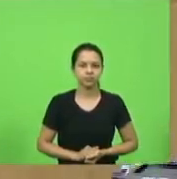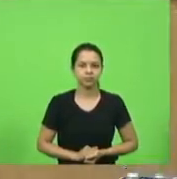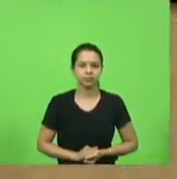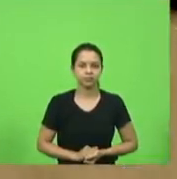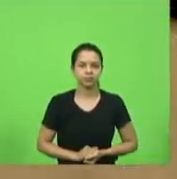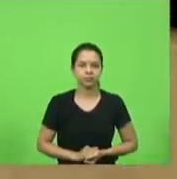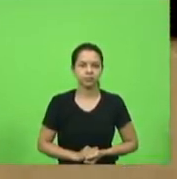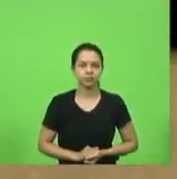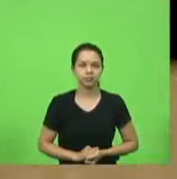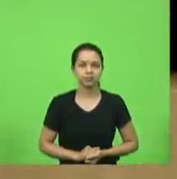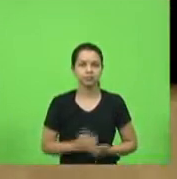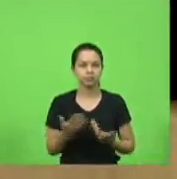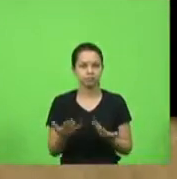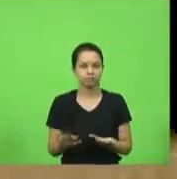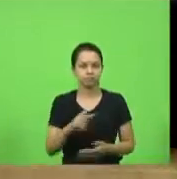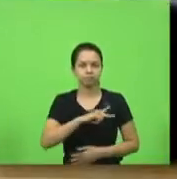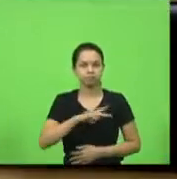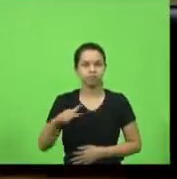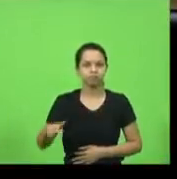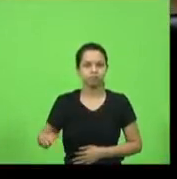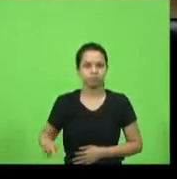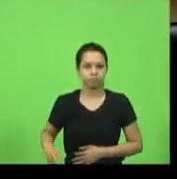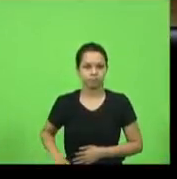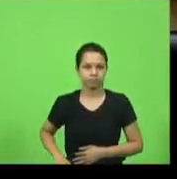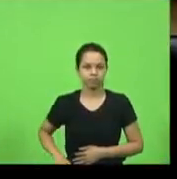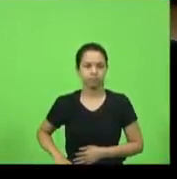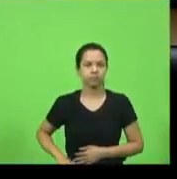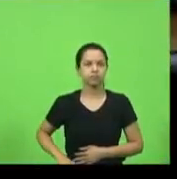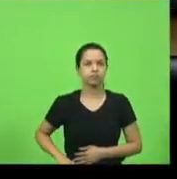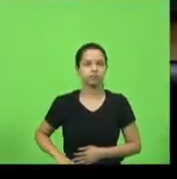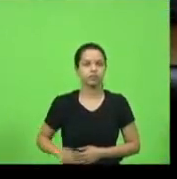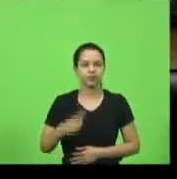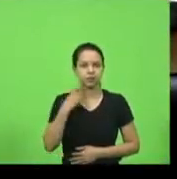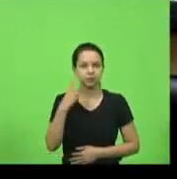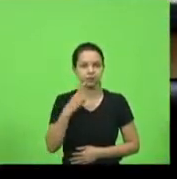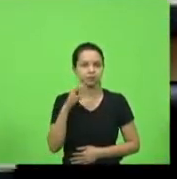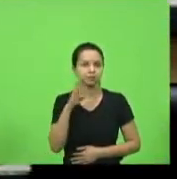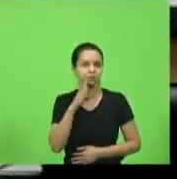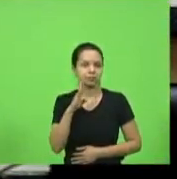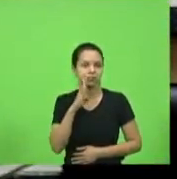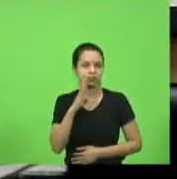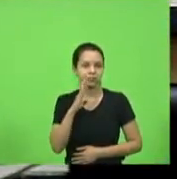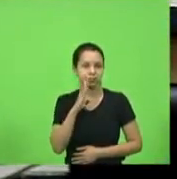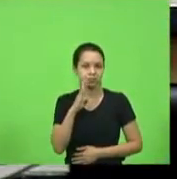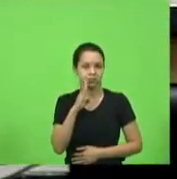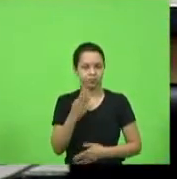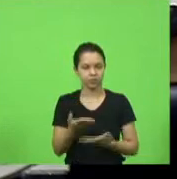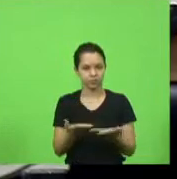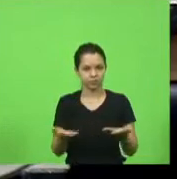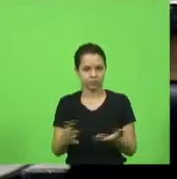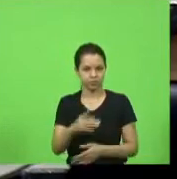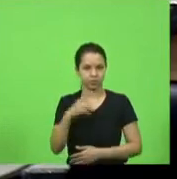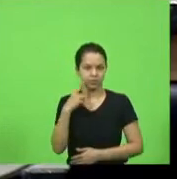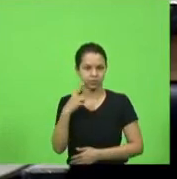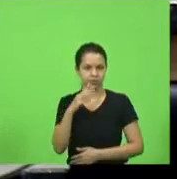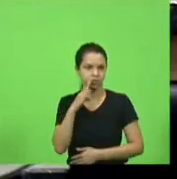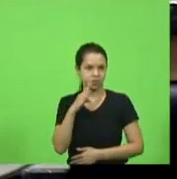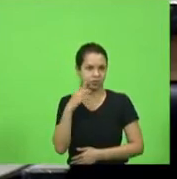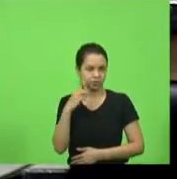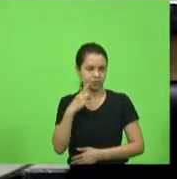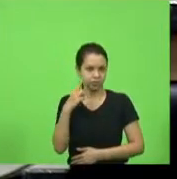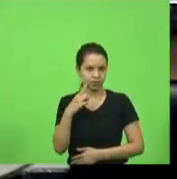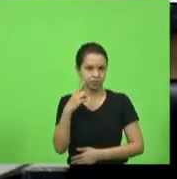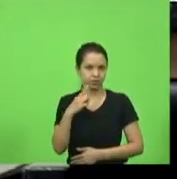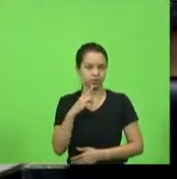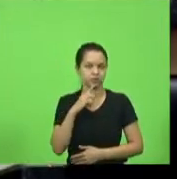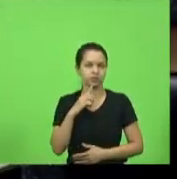Senhor presidente, em exercício, colega deputado Nilson Berlanda, colegas deputados, cidadão